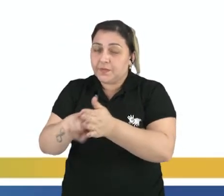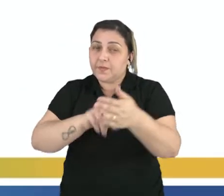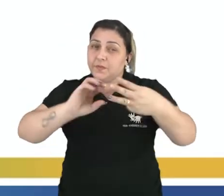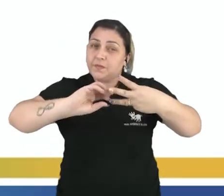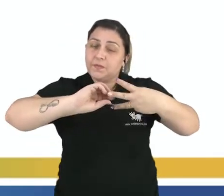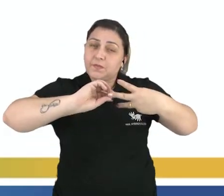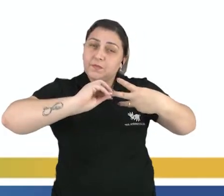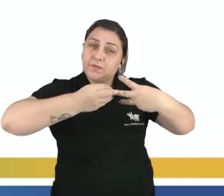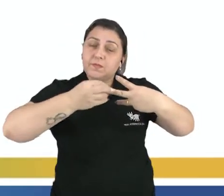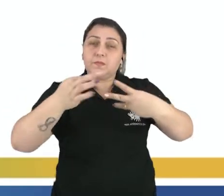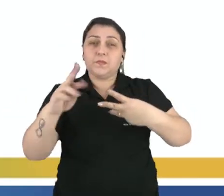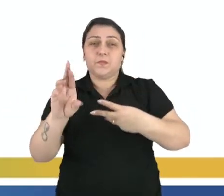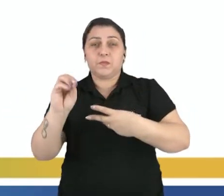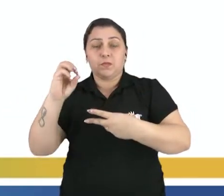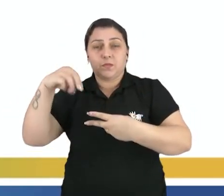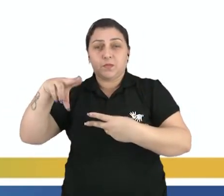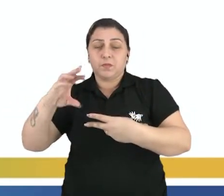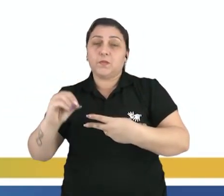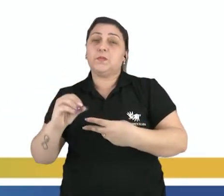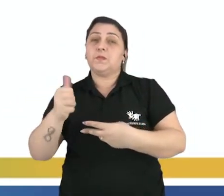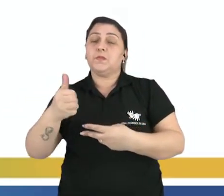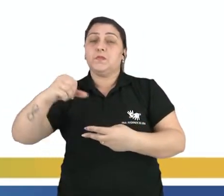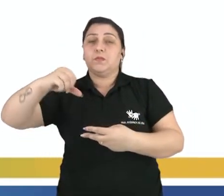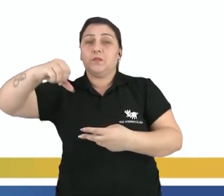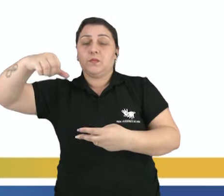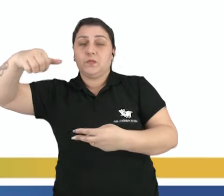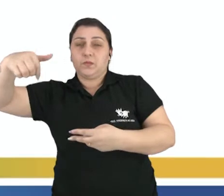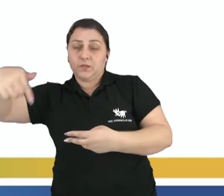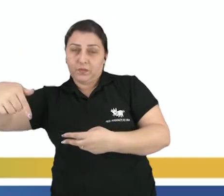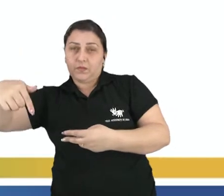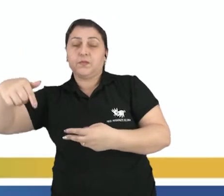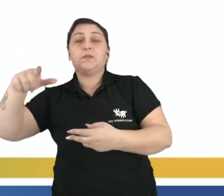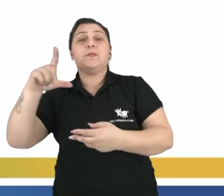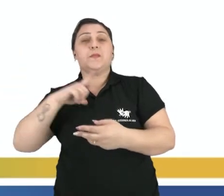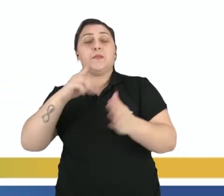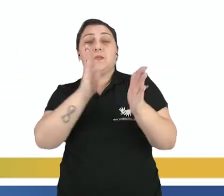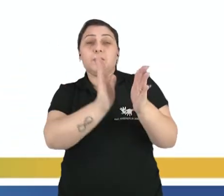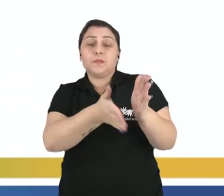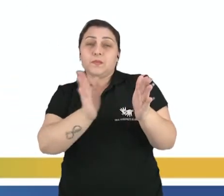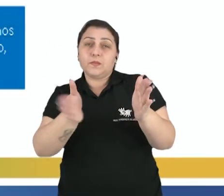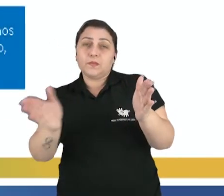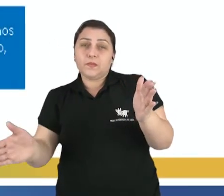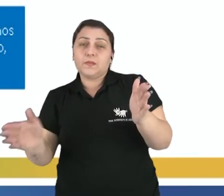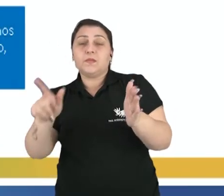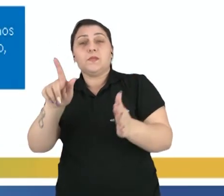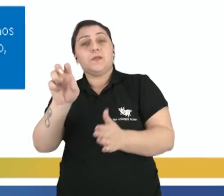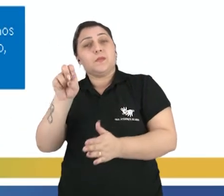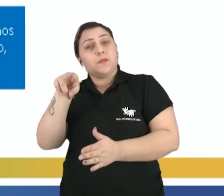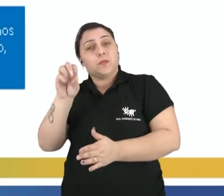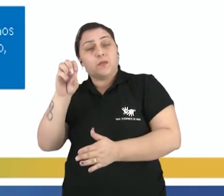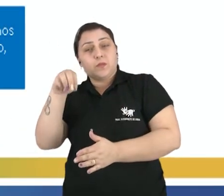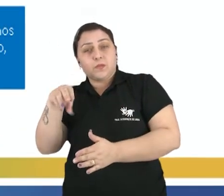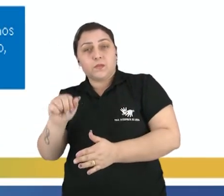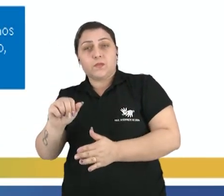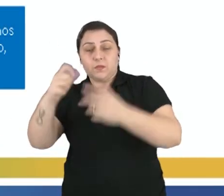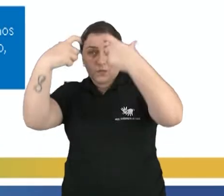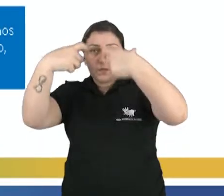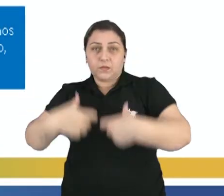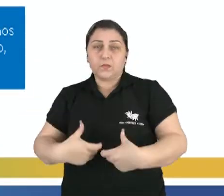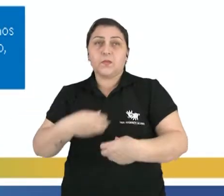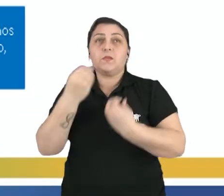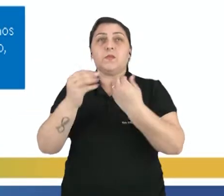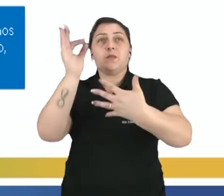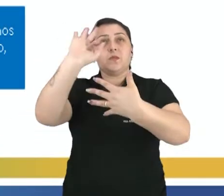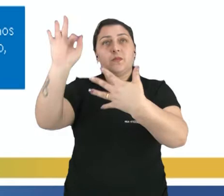-tronco. Em 1997, ocorreu o sequenciamento do genoma humano. Bom, como que se